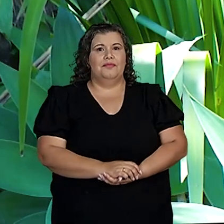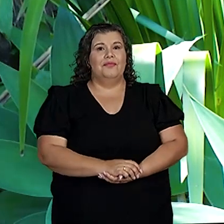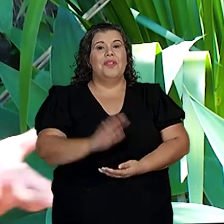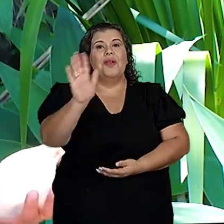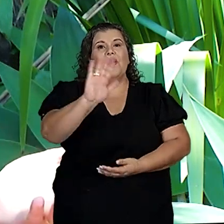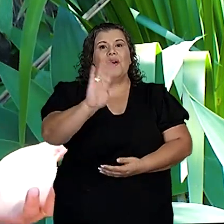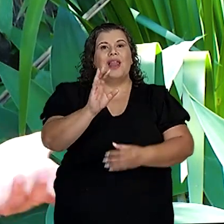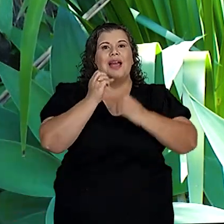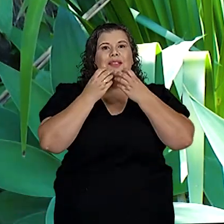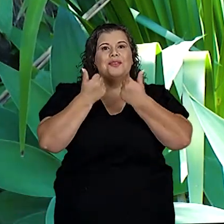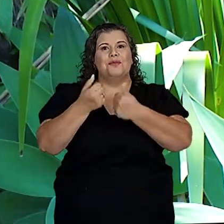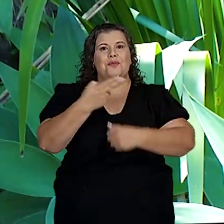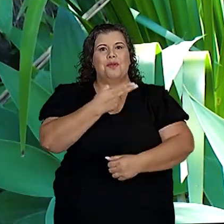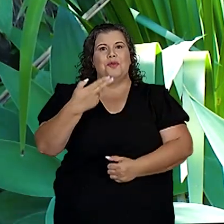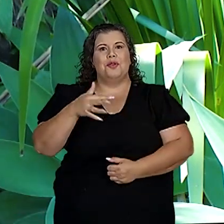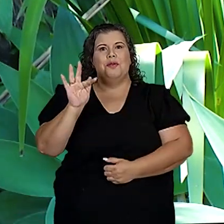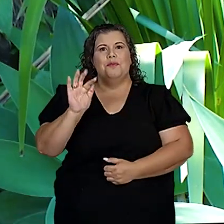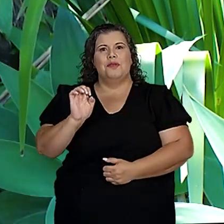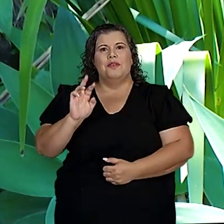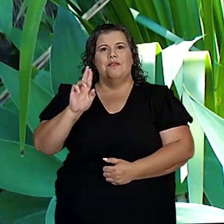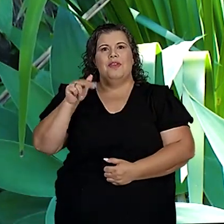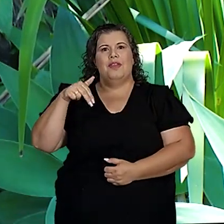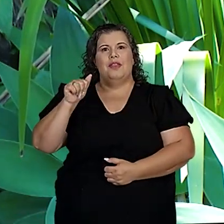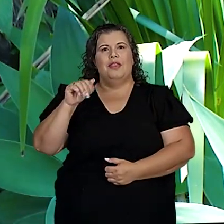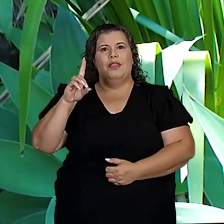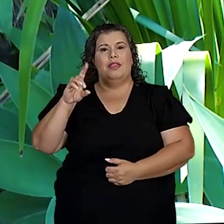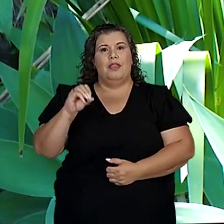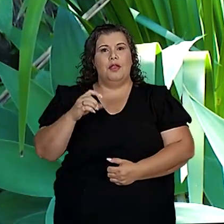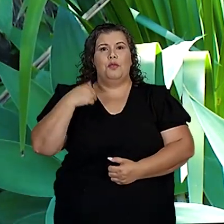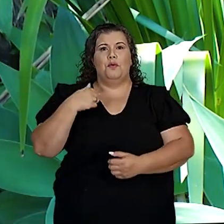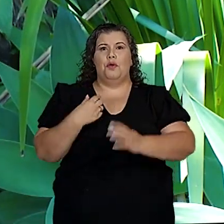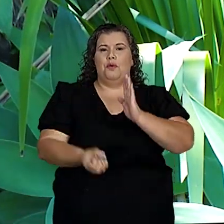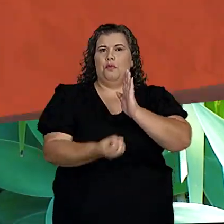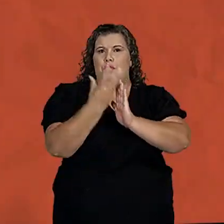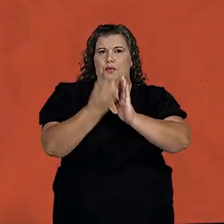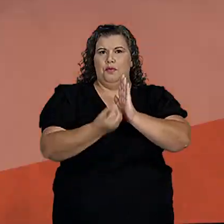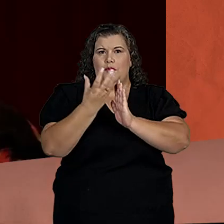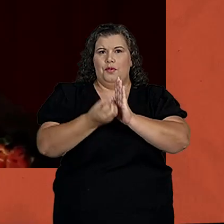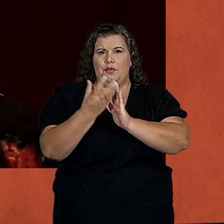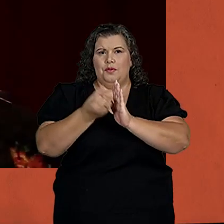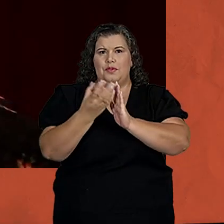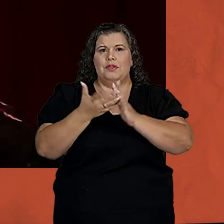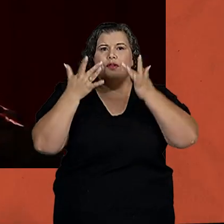Olá, pessoal! Eu sou o Fernando Bustamante, diretor artístico da Cintilante Produções.